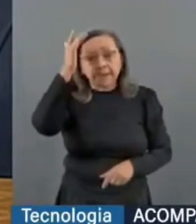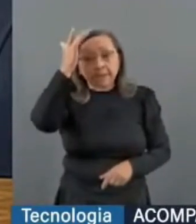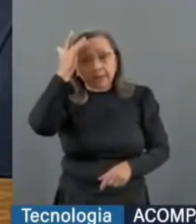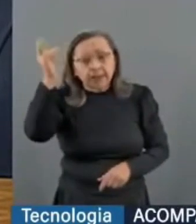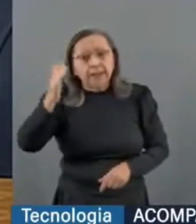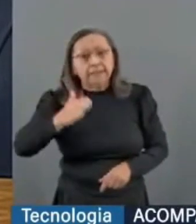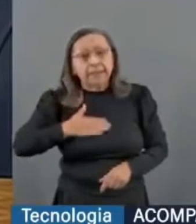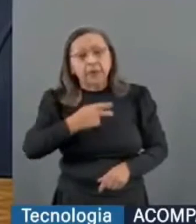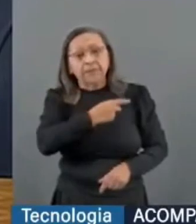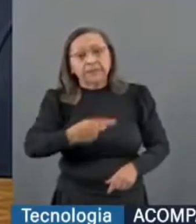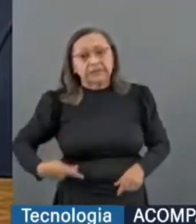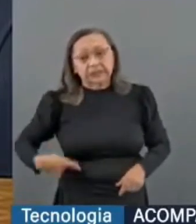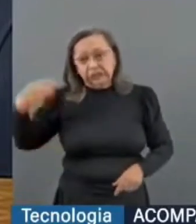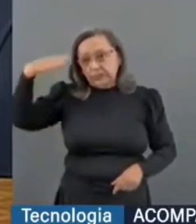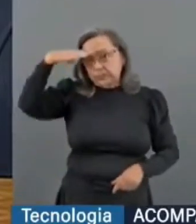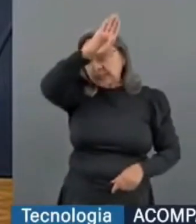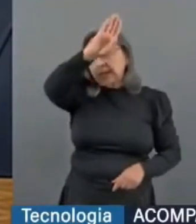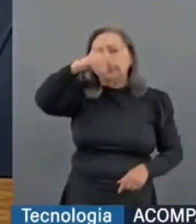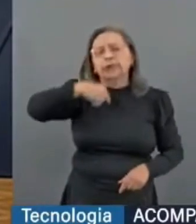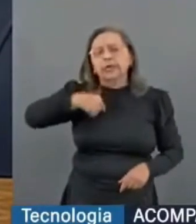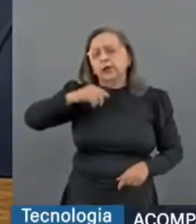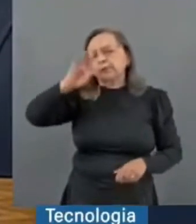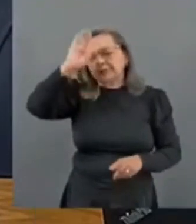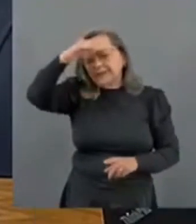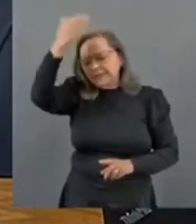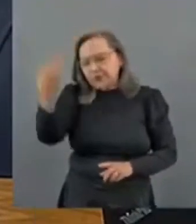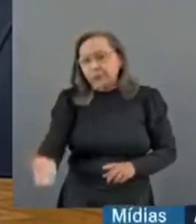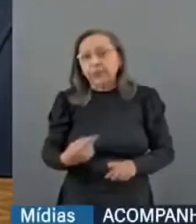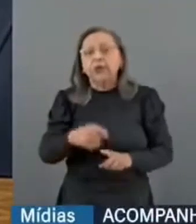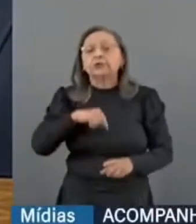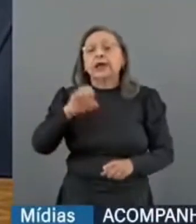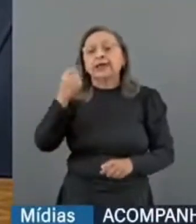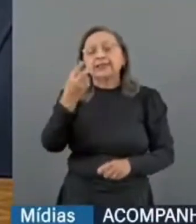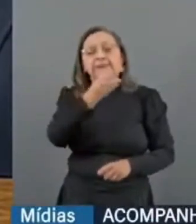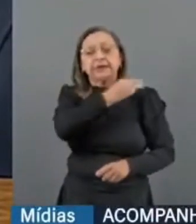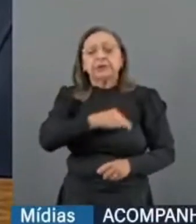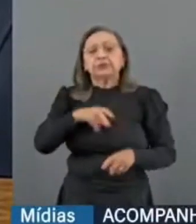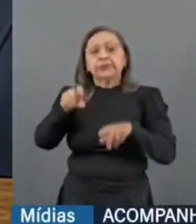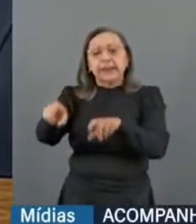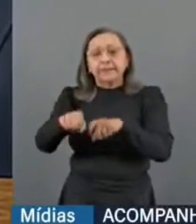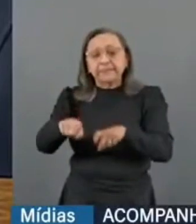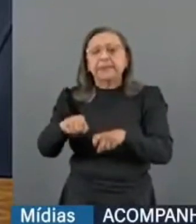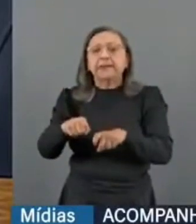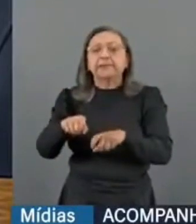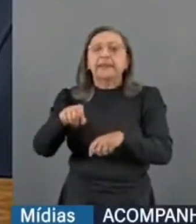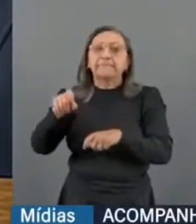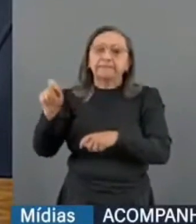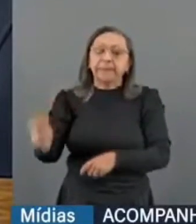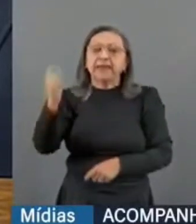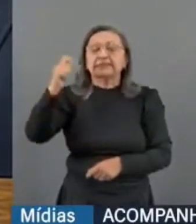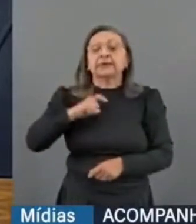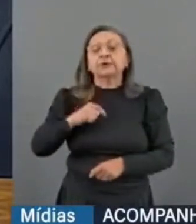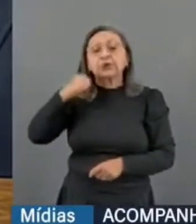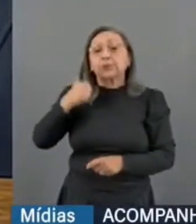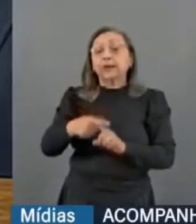presidente, Jair Bolsonaro, a quem eu devo tudo que eu tenho, porque eu fui ministro da Pesca e hoje sou senador, graças à credibilidade que ele